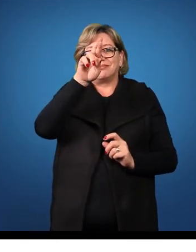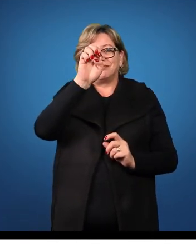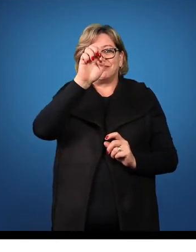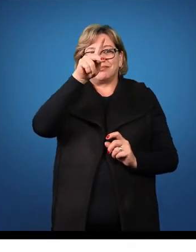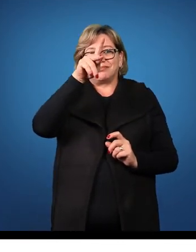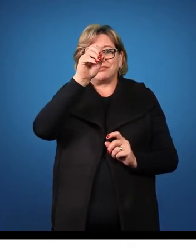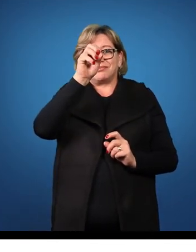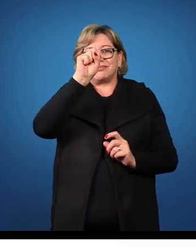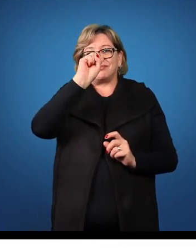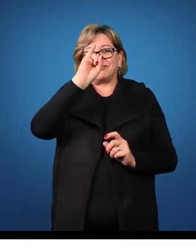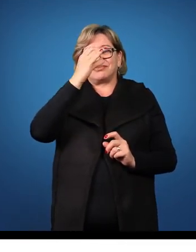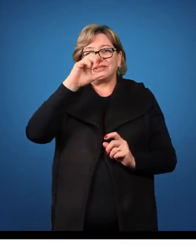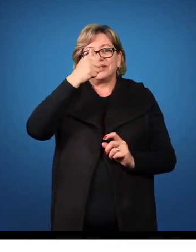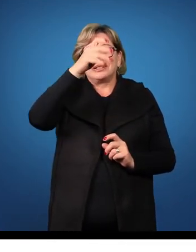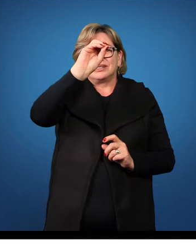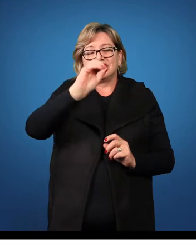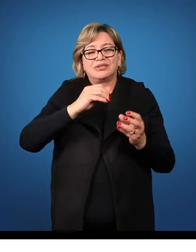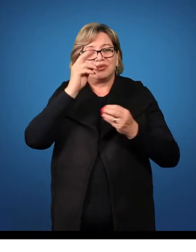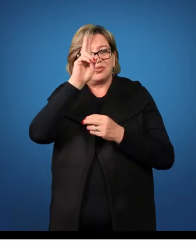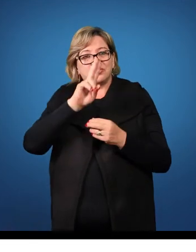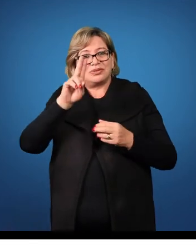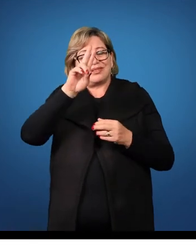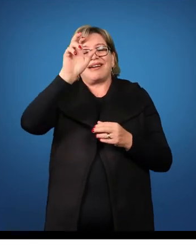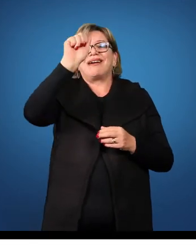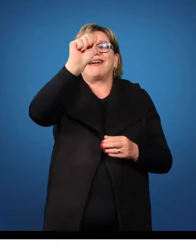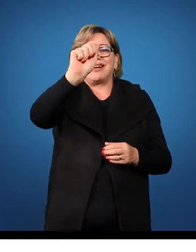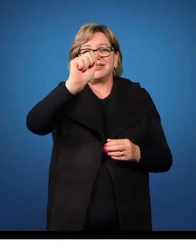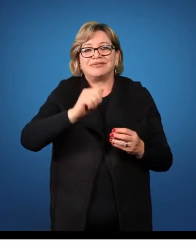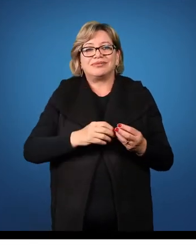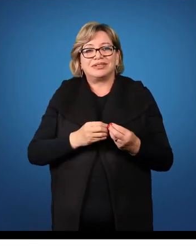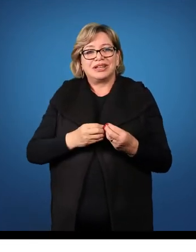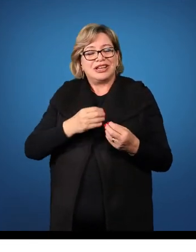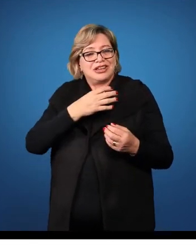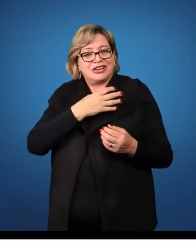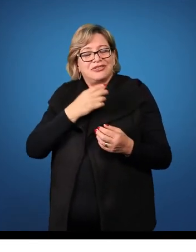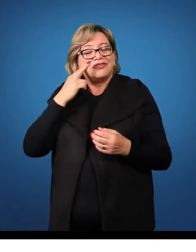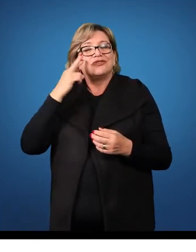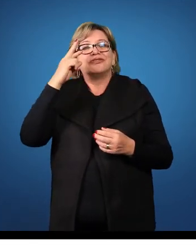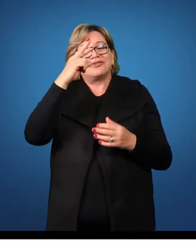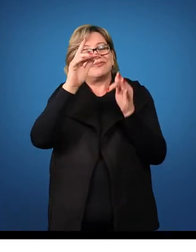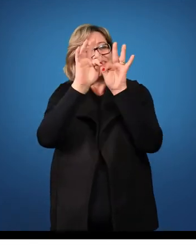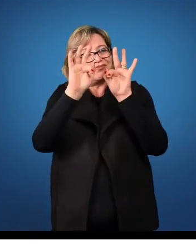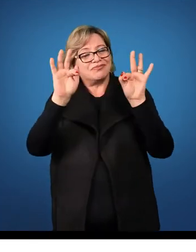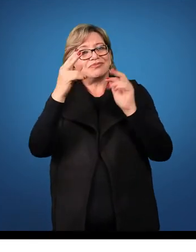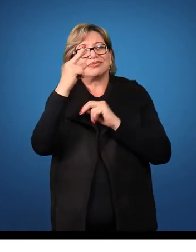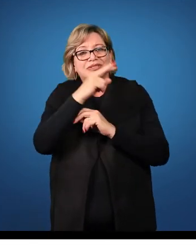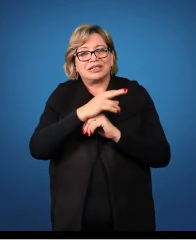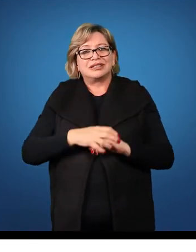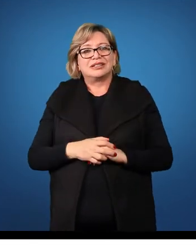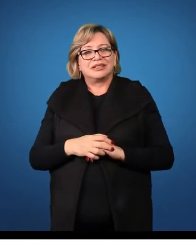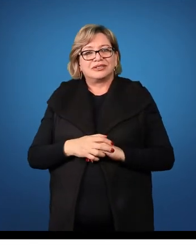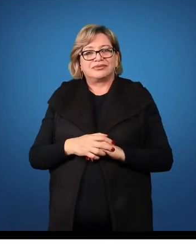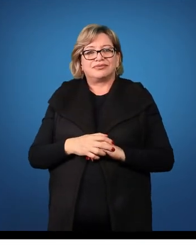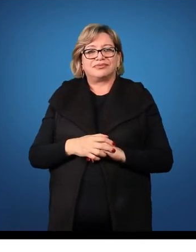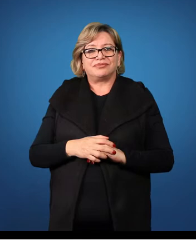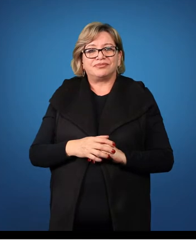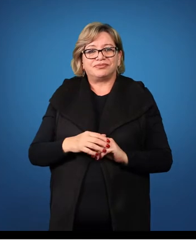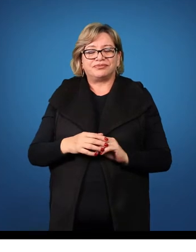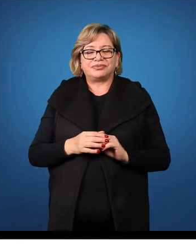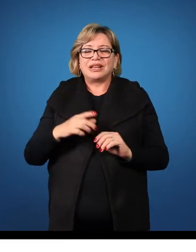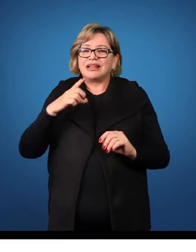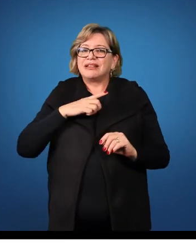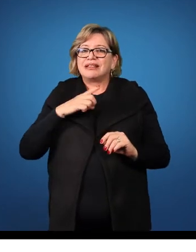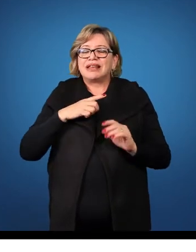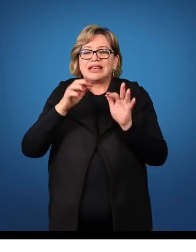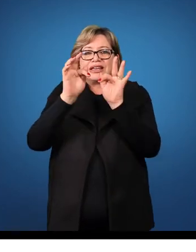Filhos, amatur, a patre. Se eu tenho a frase, assim, a casa